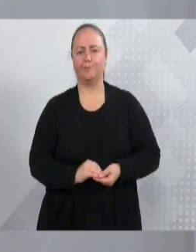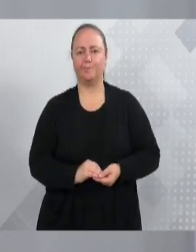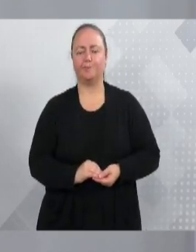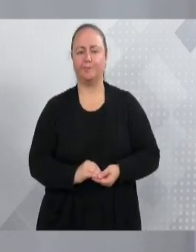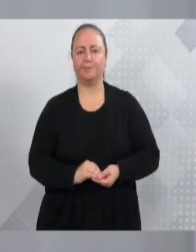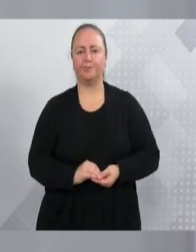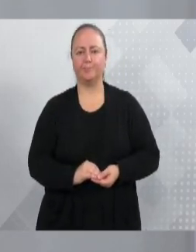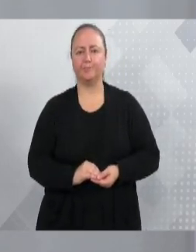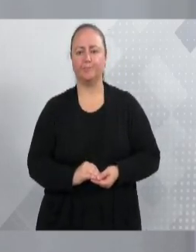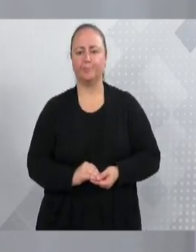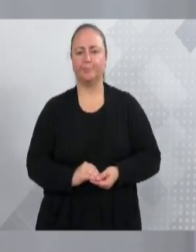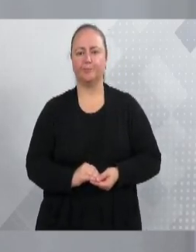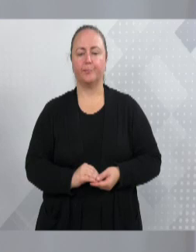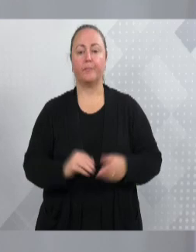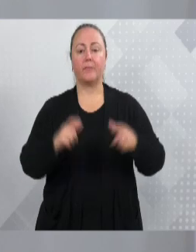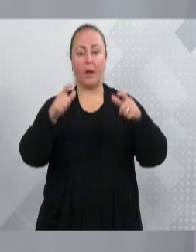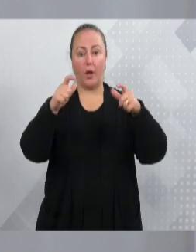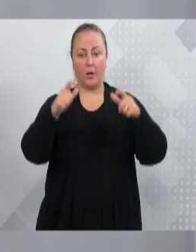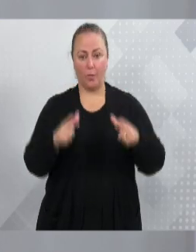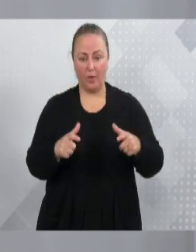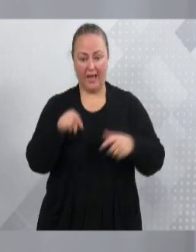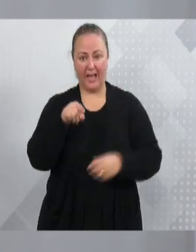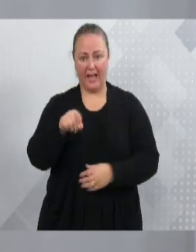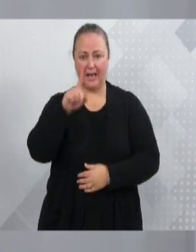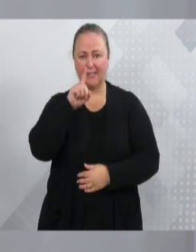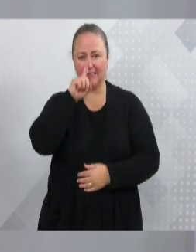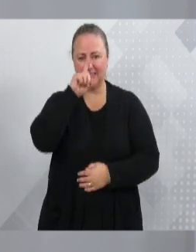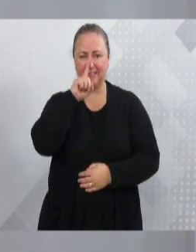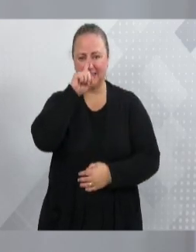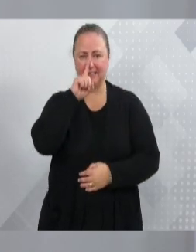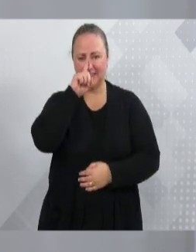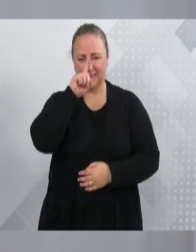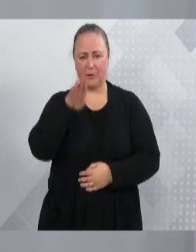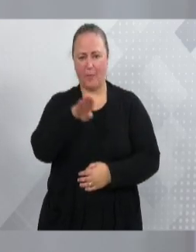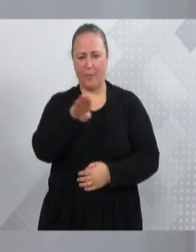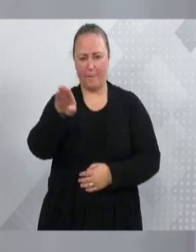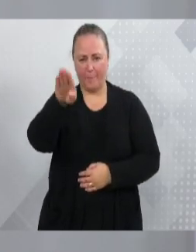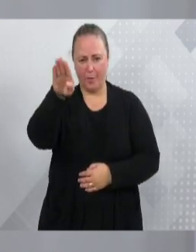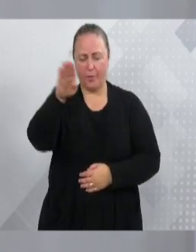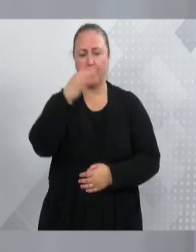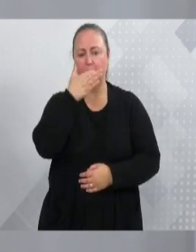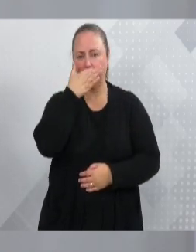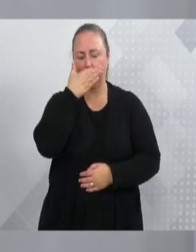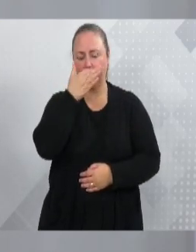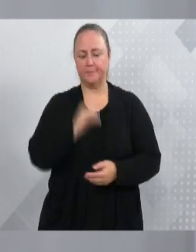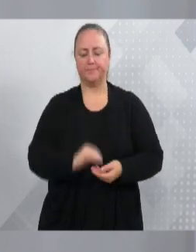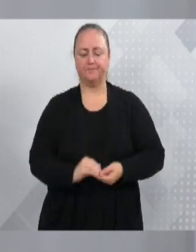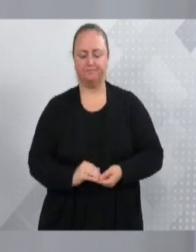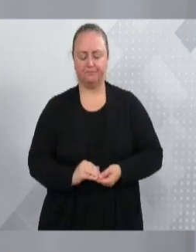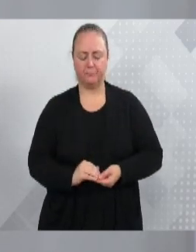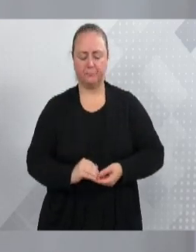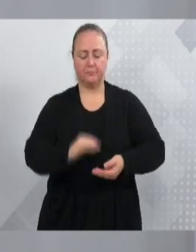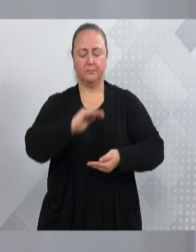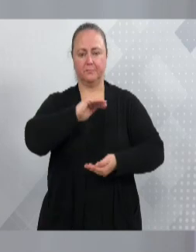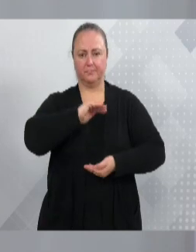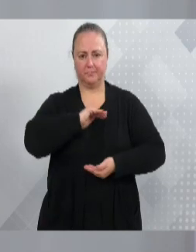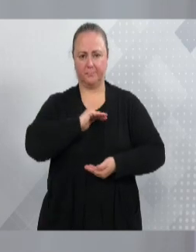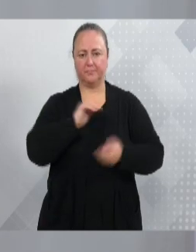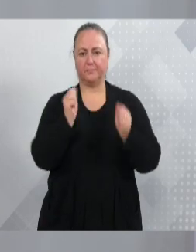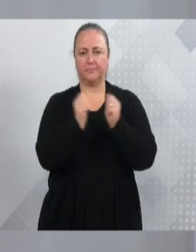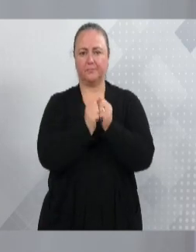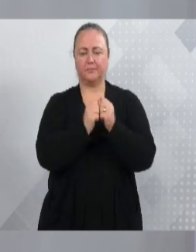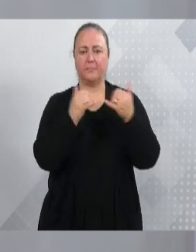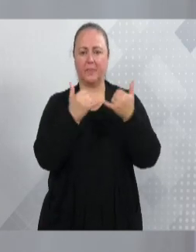ter sido considerado uma área de risco, a Defesa Civil, junto com a Celeste, fizeram